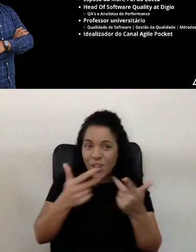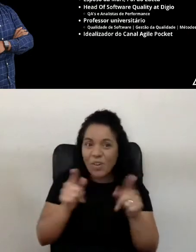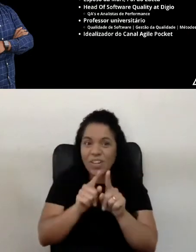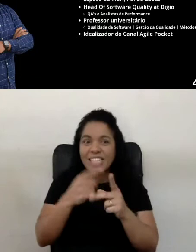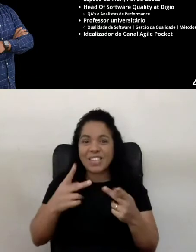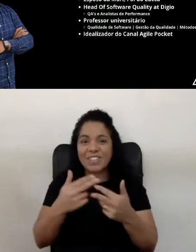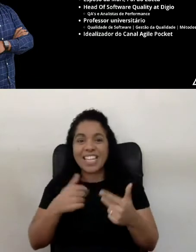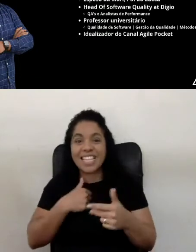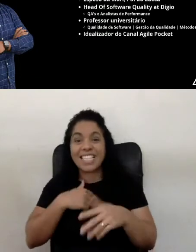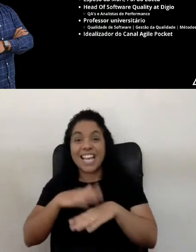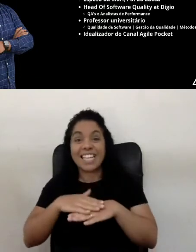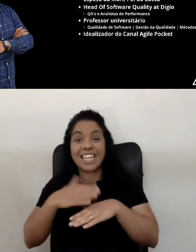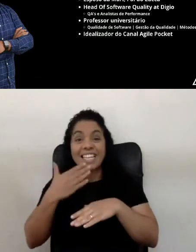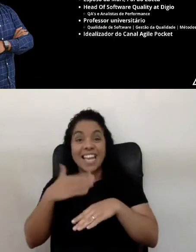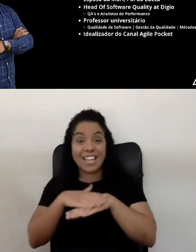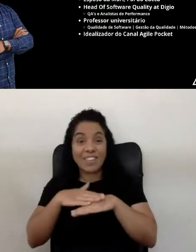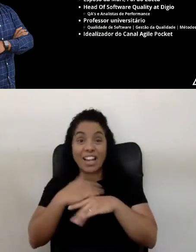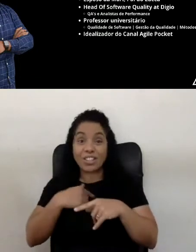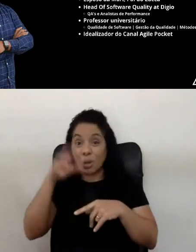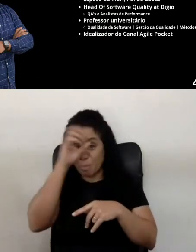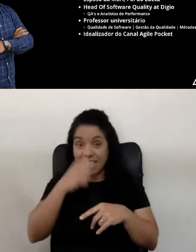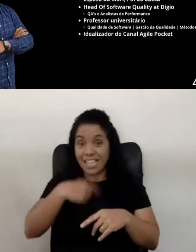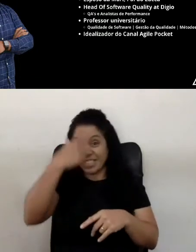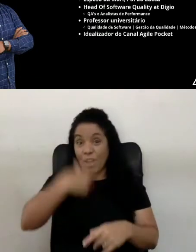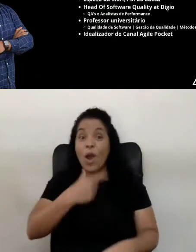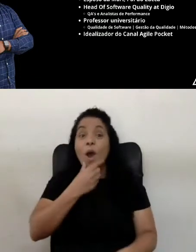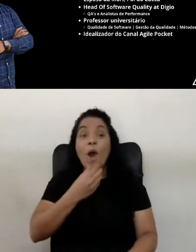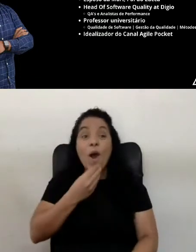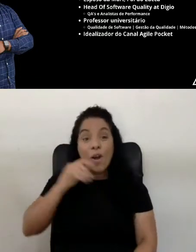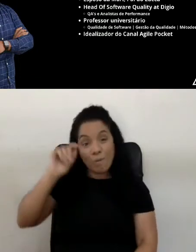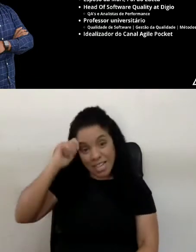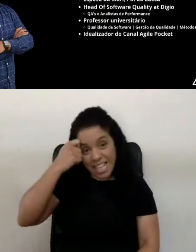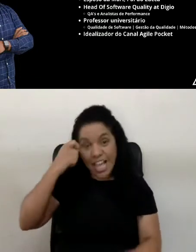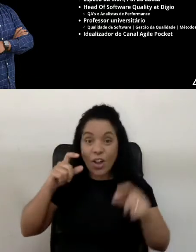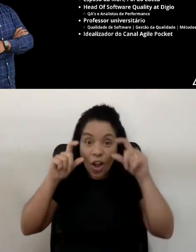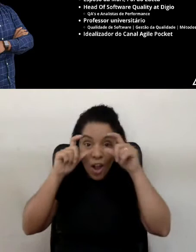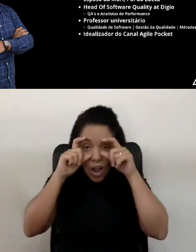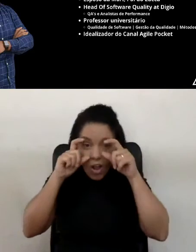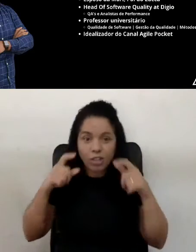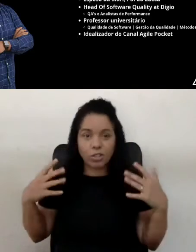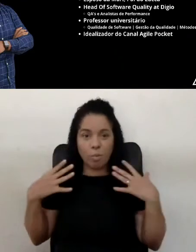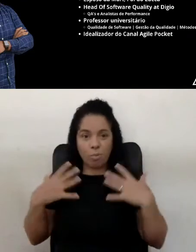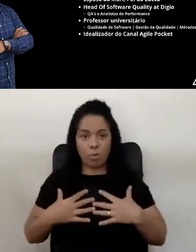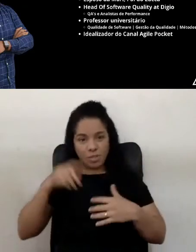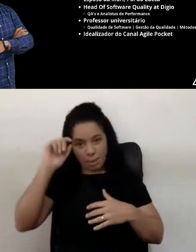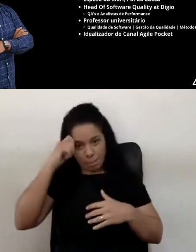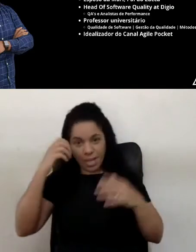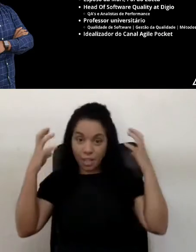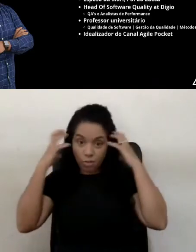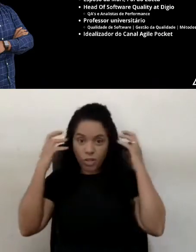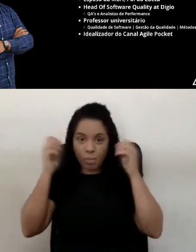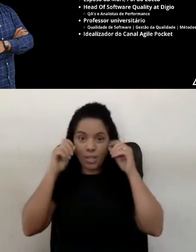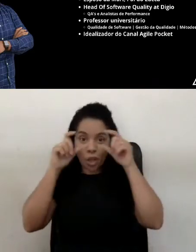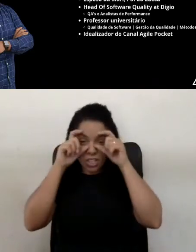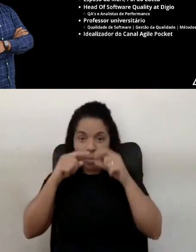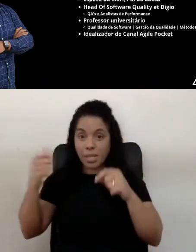Aqui, quem fala com vocês, né, estou aprendendo aqui. Homem negro, estou com óculos, uma blusa preta, um fone preto, meu óculos é redondo.